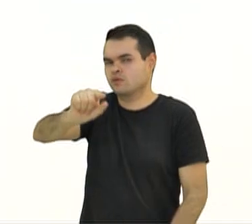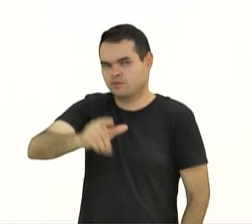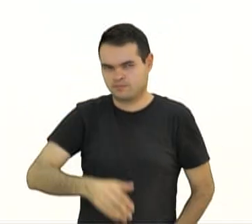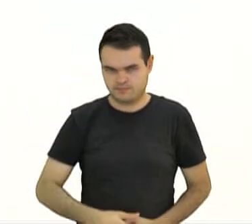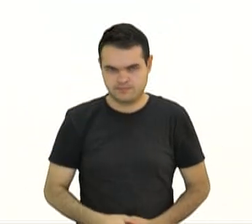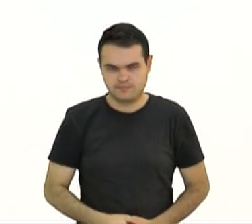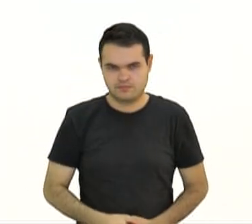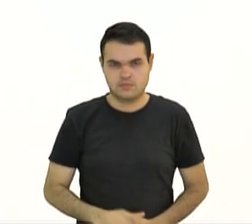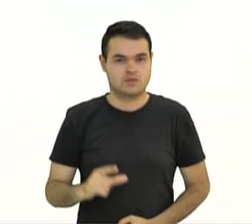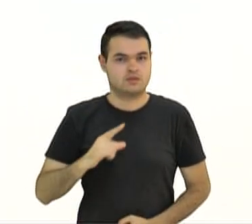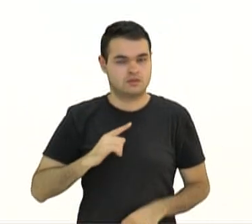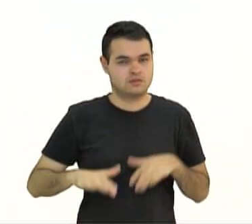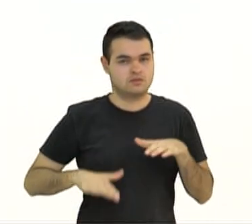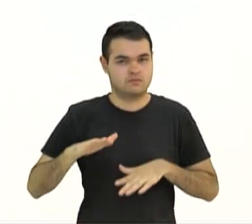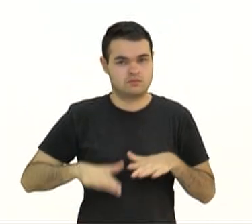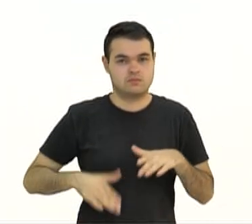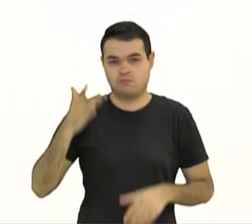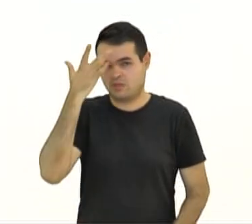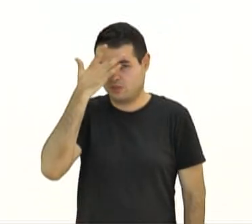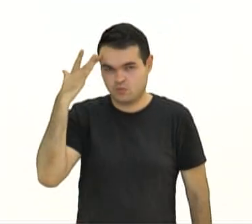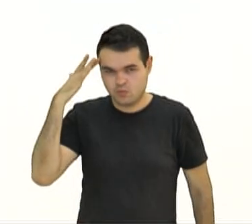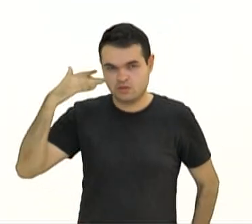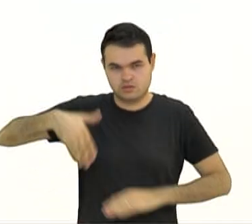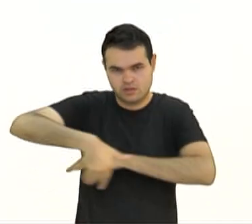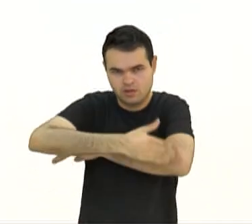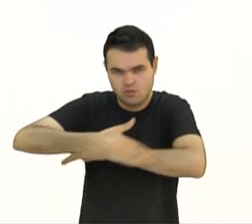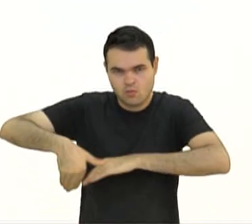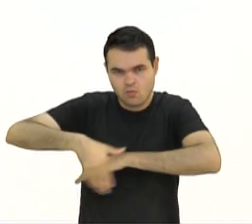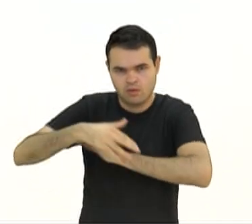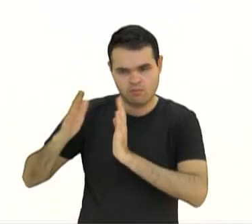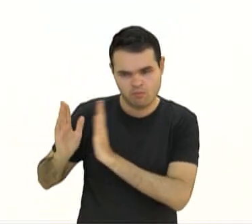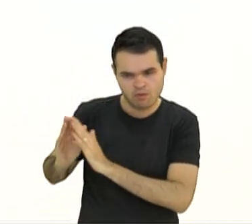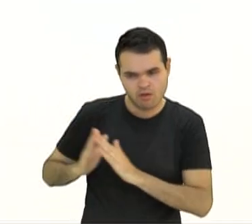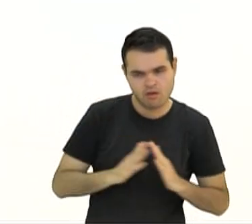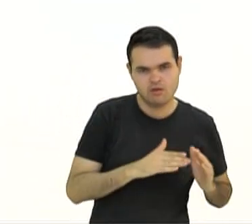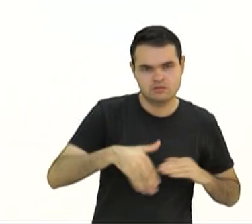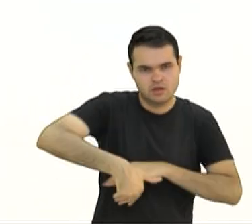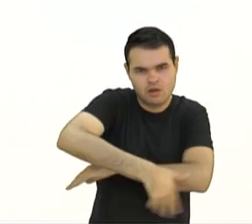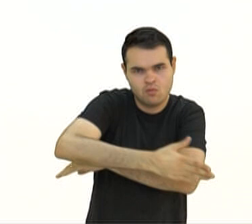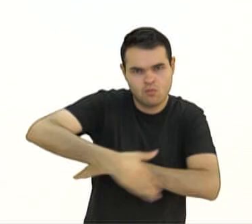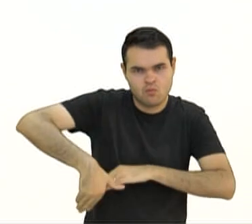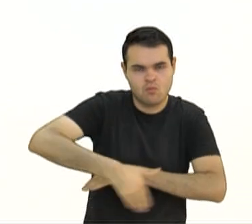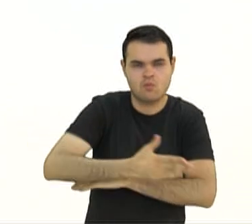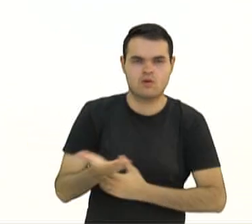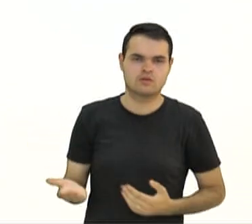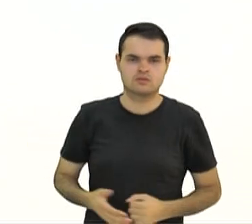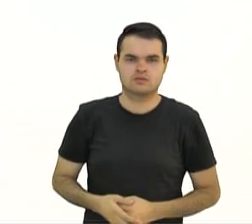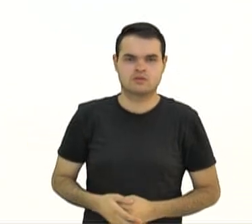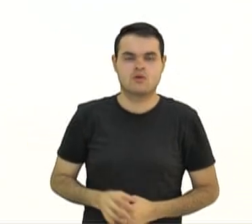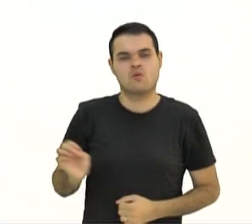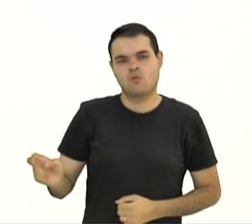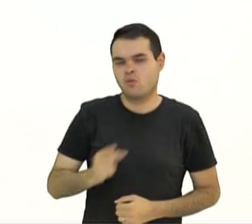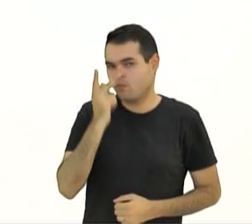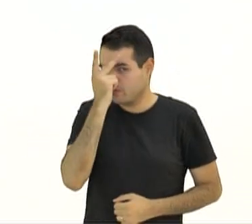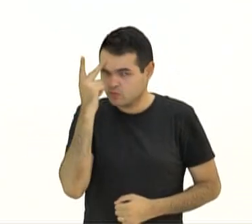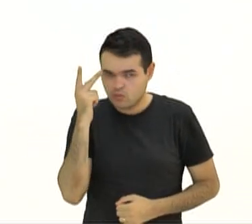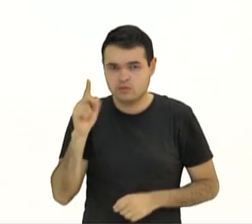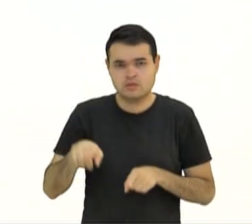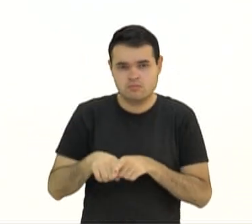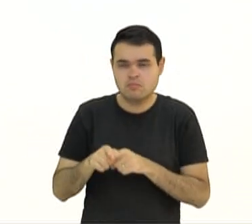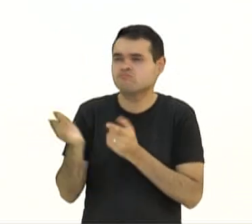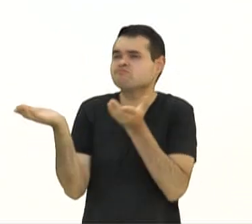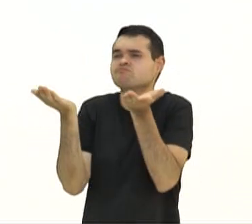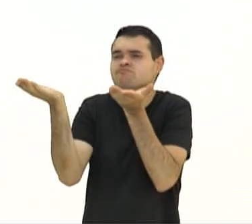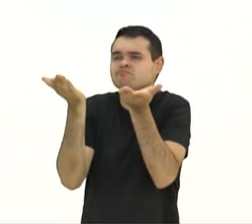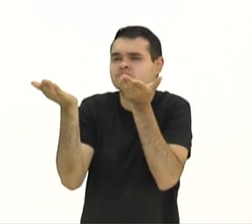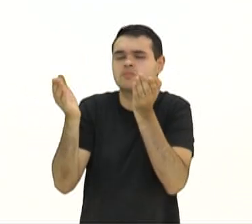imaginar que vai falar sobre as pessoas em situação de rua. Pode falar também a respeito de pessoas que pedem esmola. A respeito de pessoas